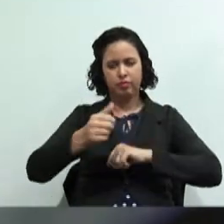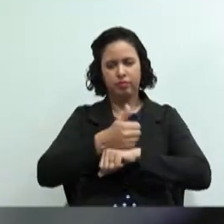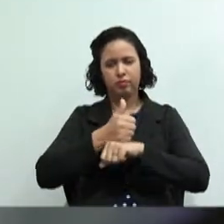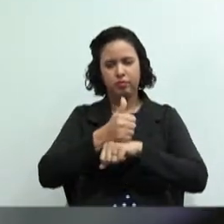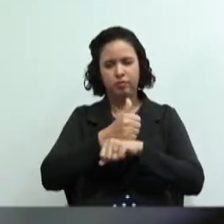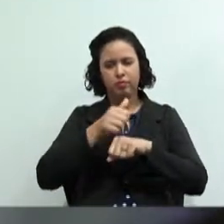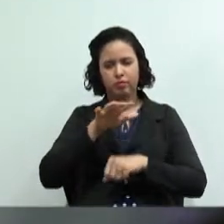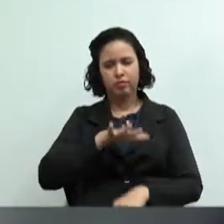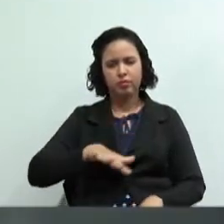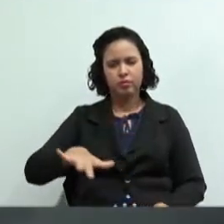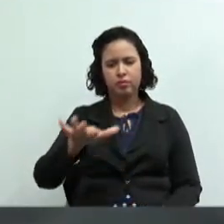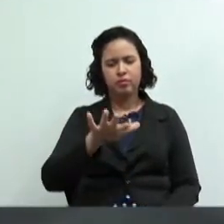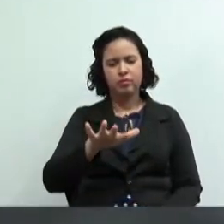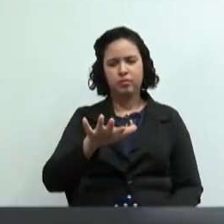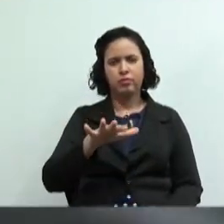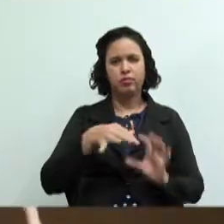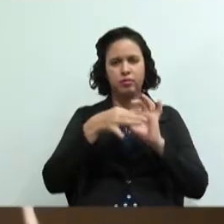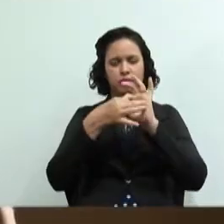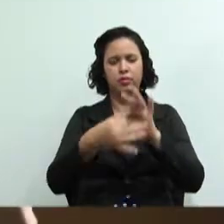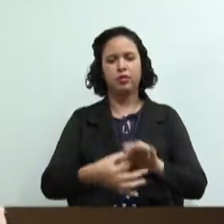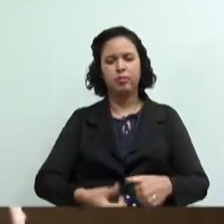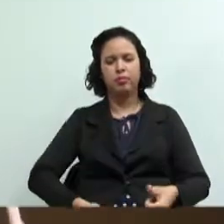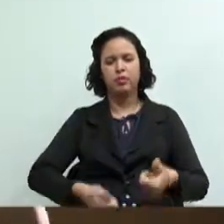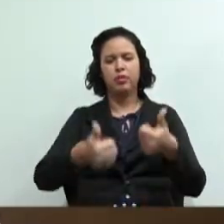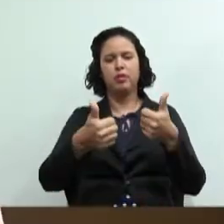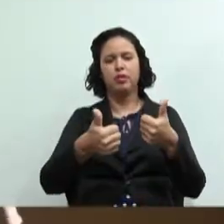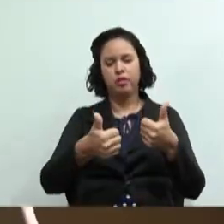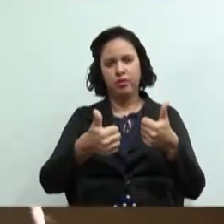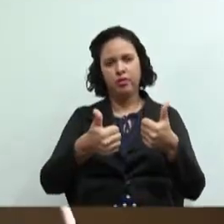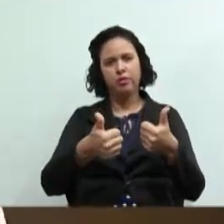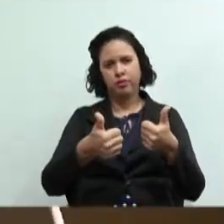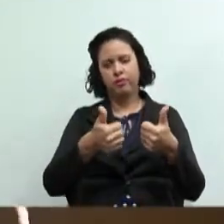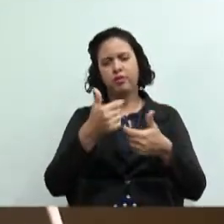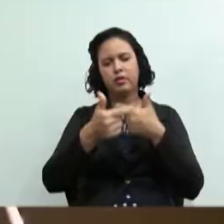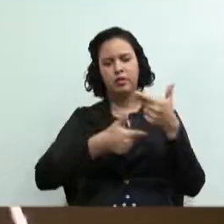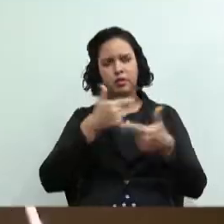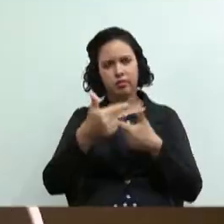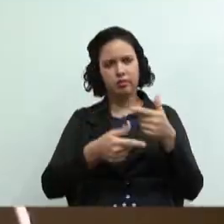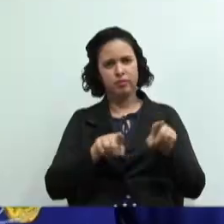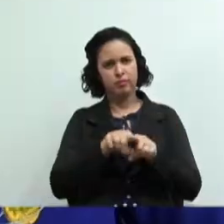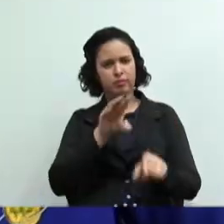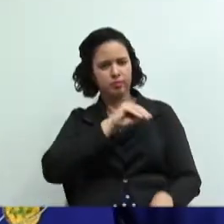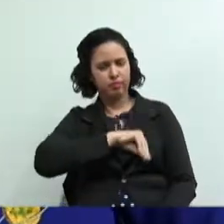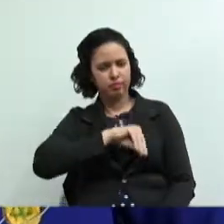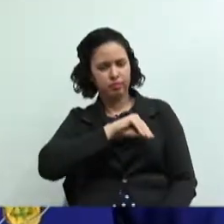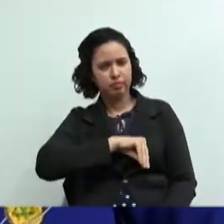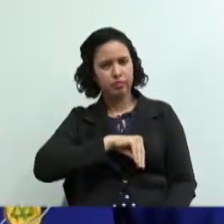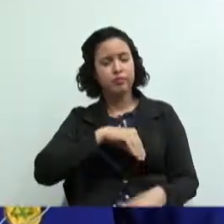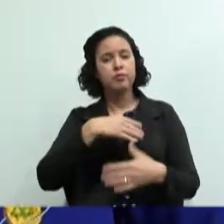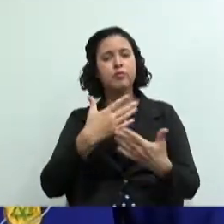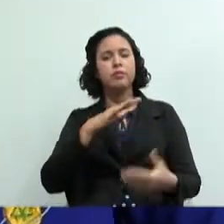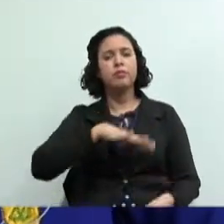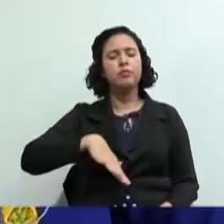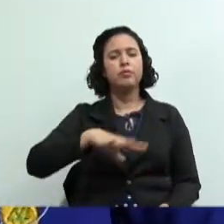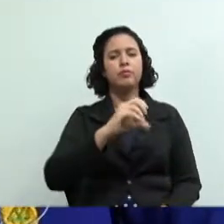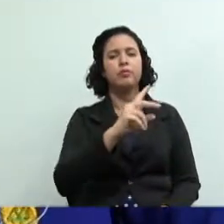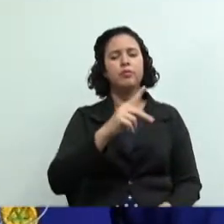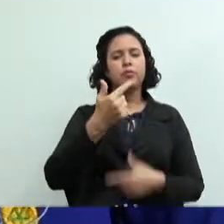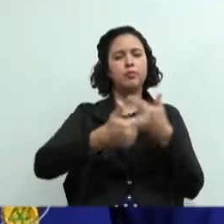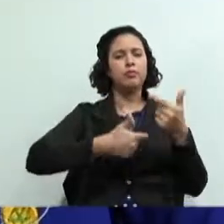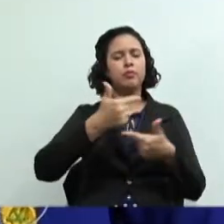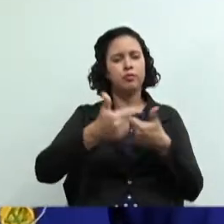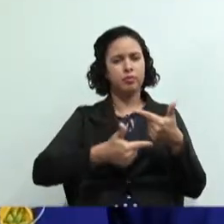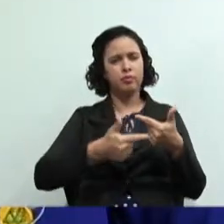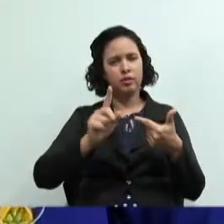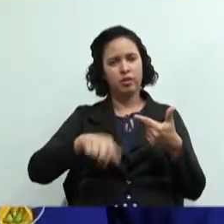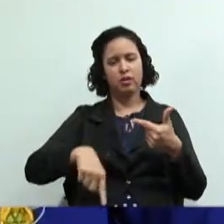mesmo ramo se unem por melhores condições de trabalho e salários as cooperativas do ramo trabalho apesar de